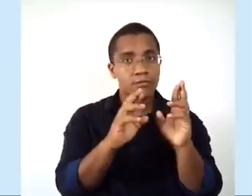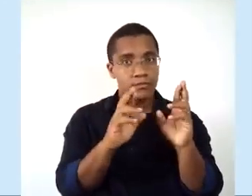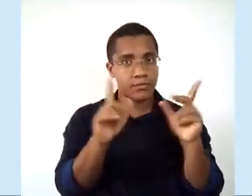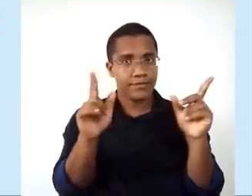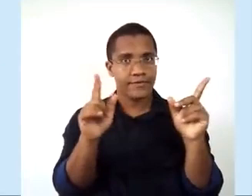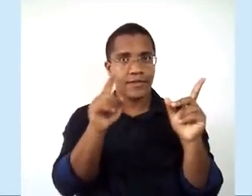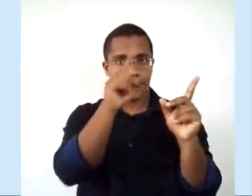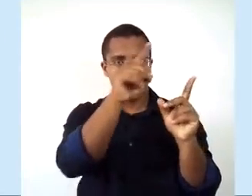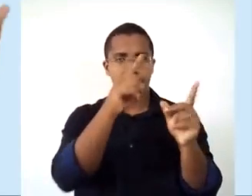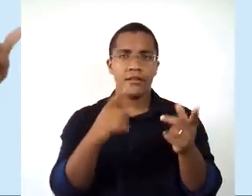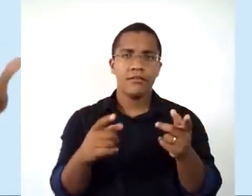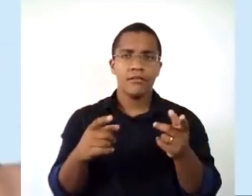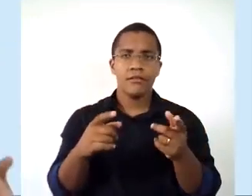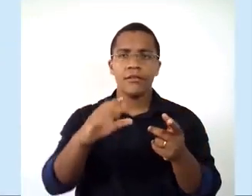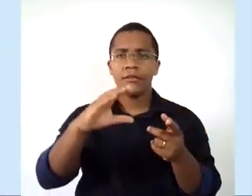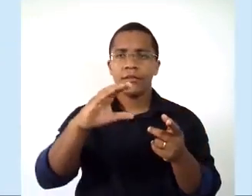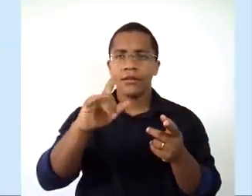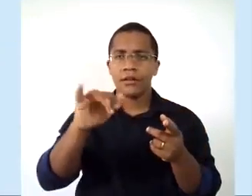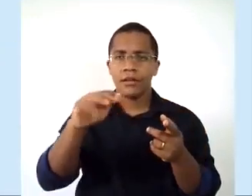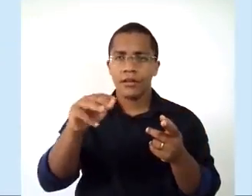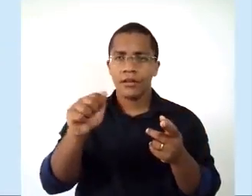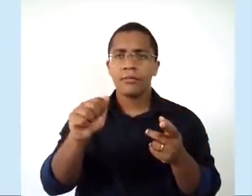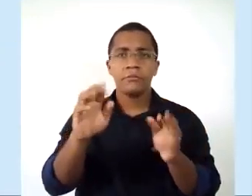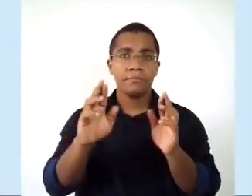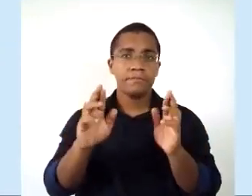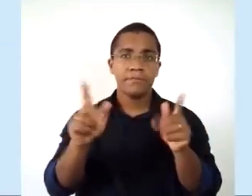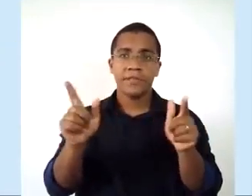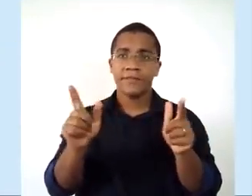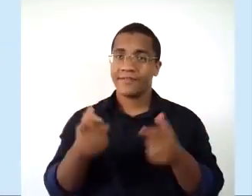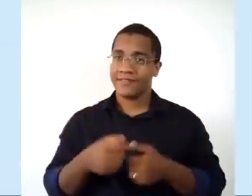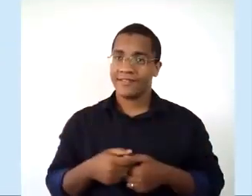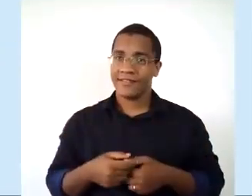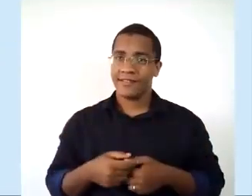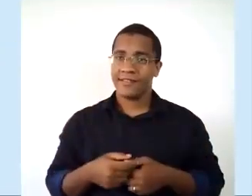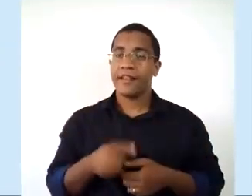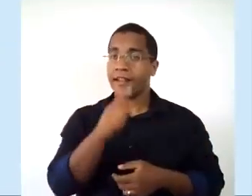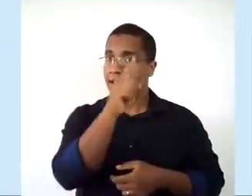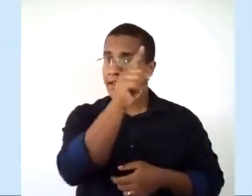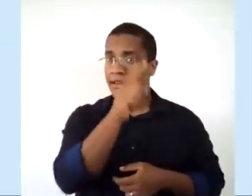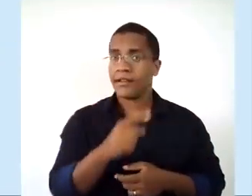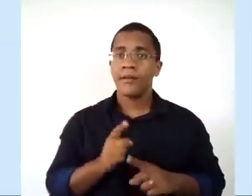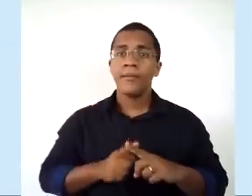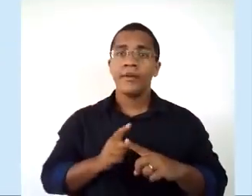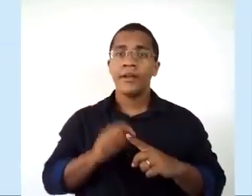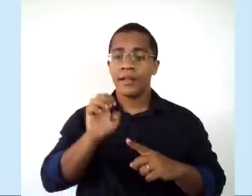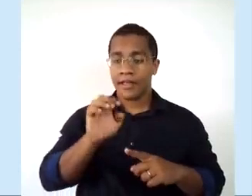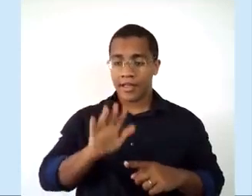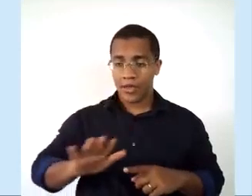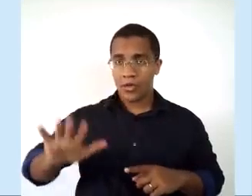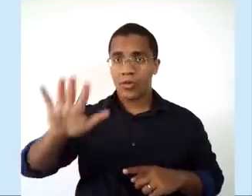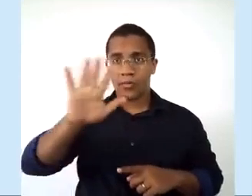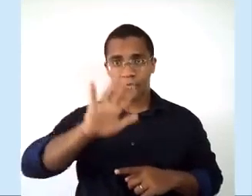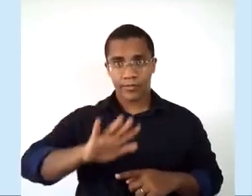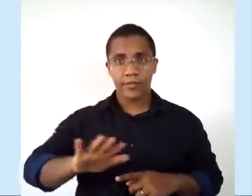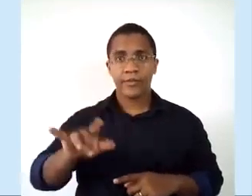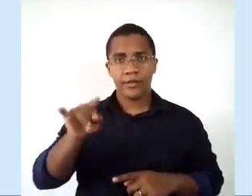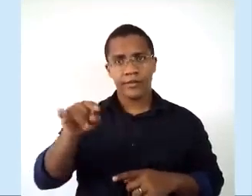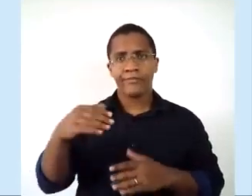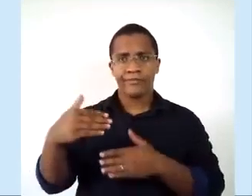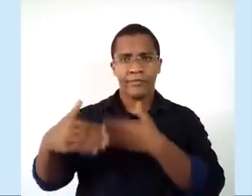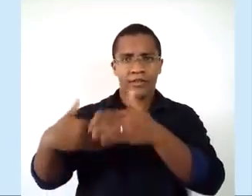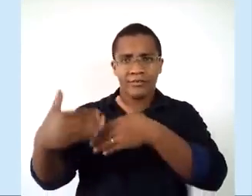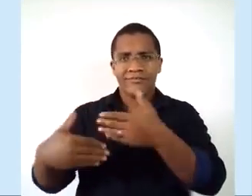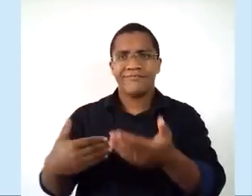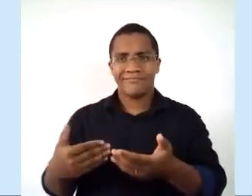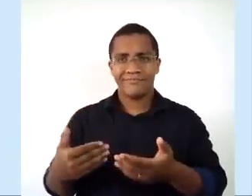eram outra cultura, eram outro clima, tá, gente? Então, e também a Europa estava passando por um processo também